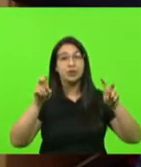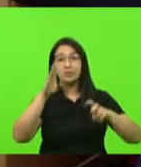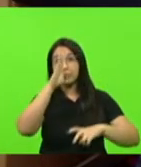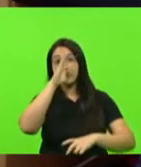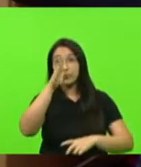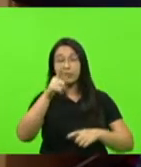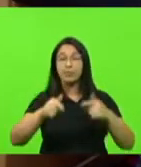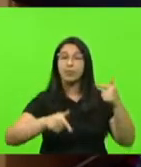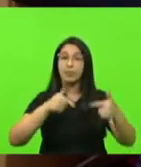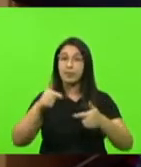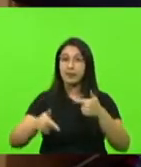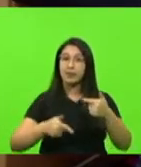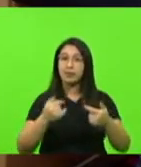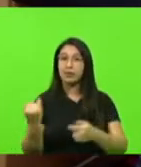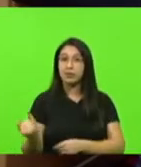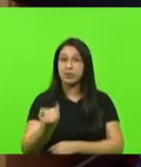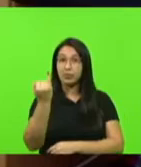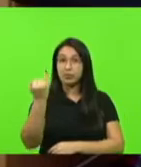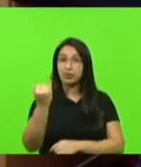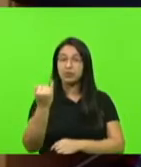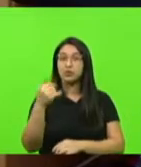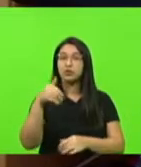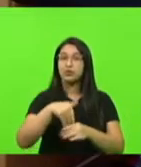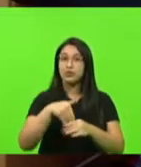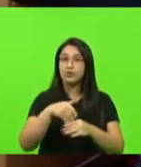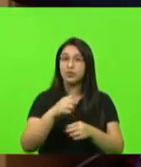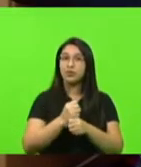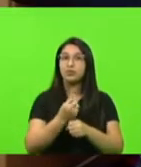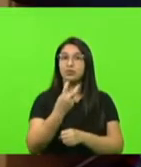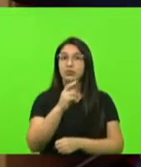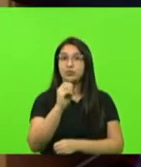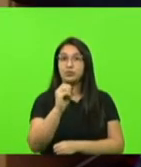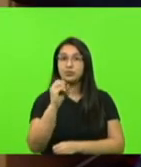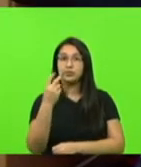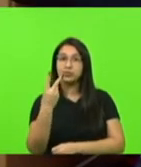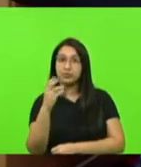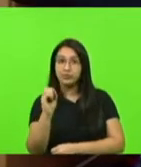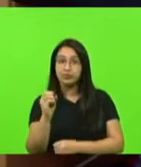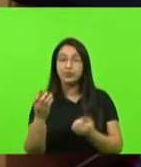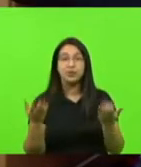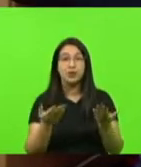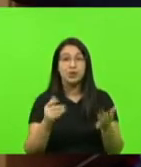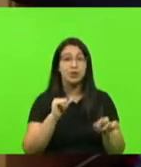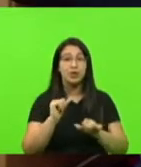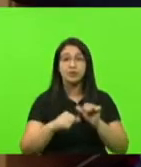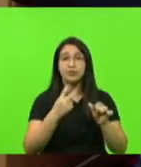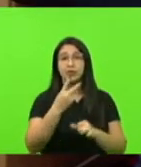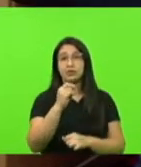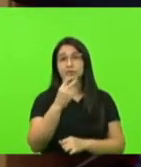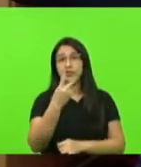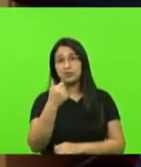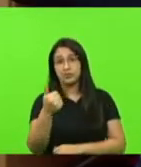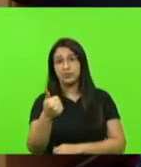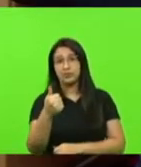atividade essencial, que foi votada lá em 2020, e agora, em 2021, o cenário